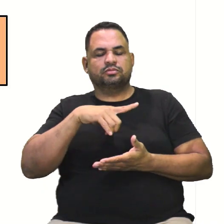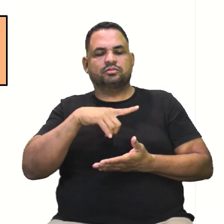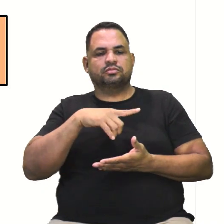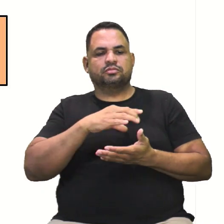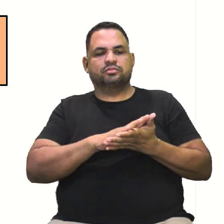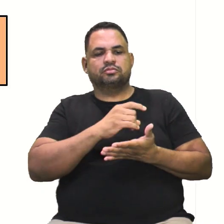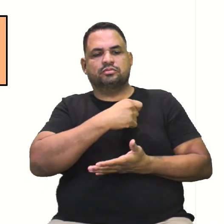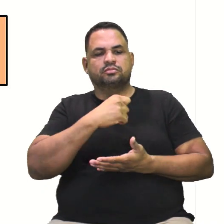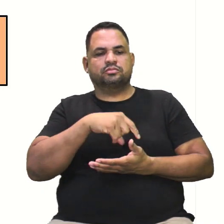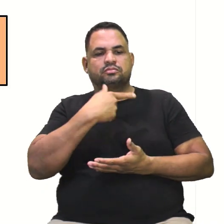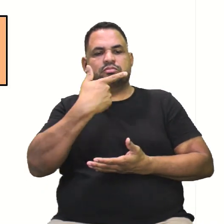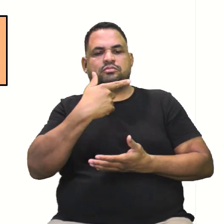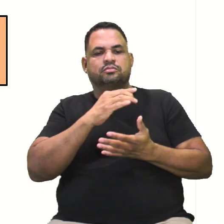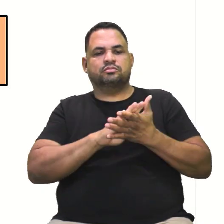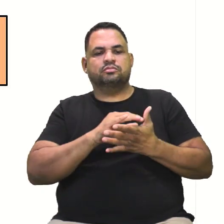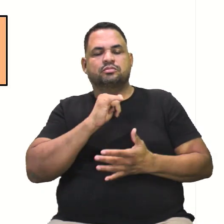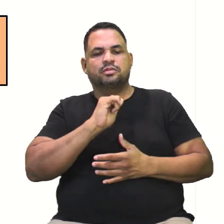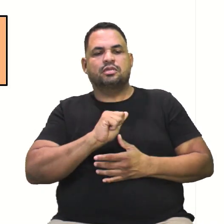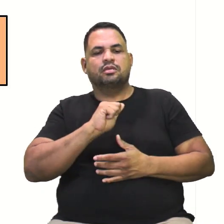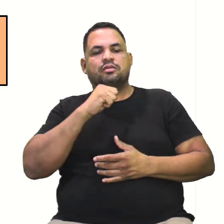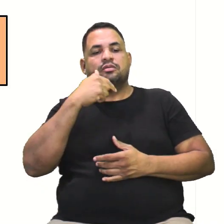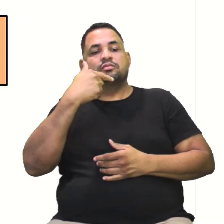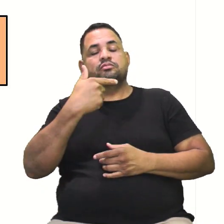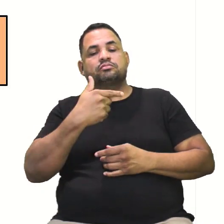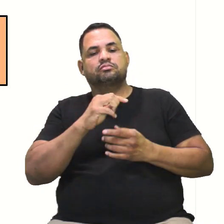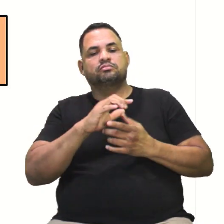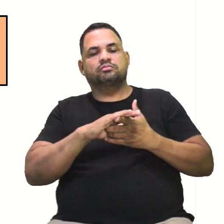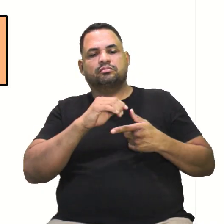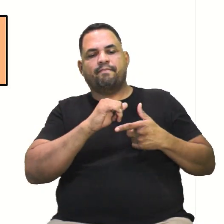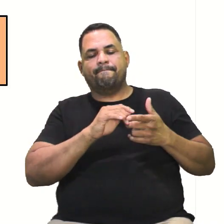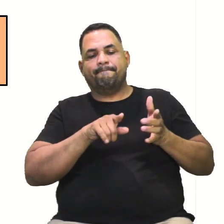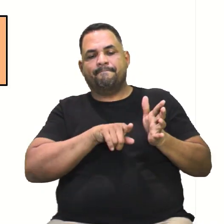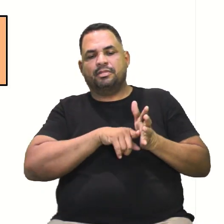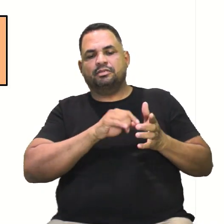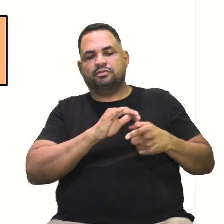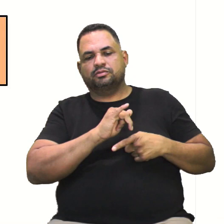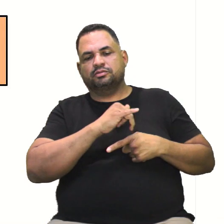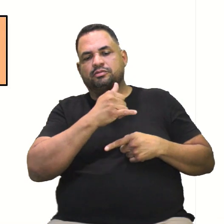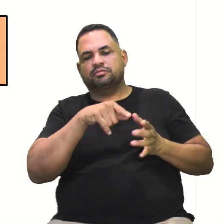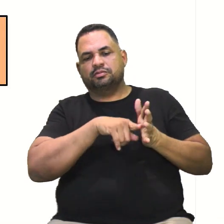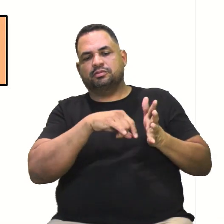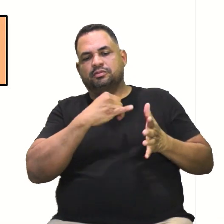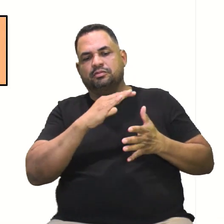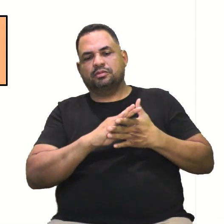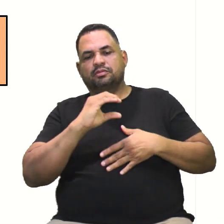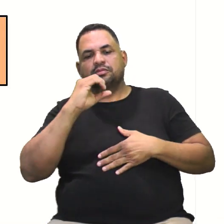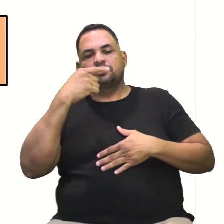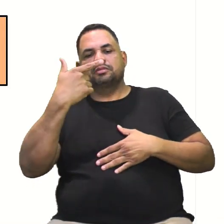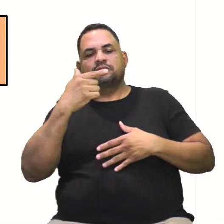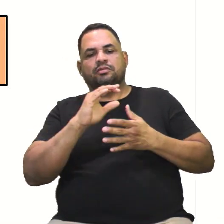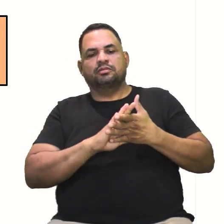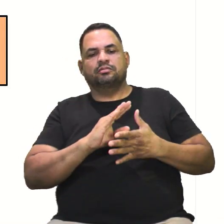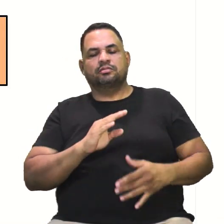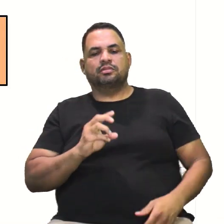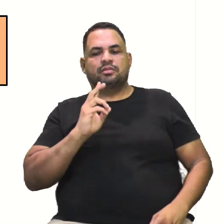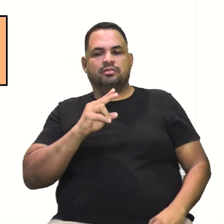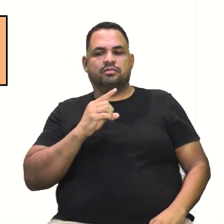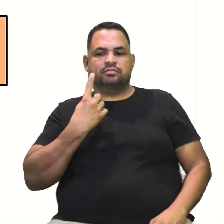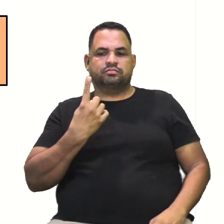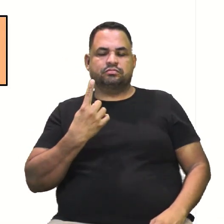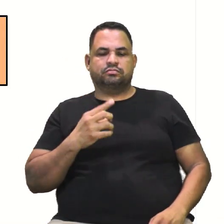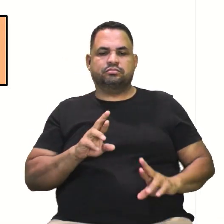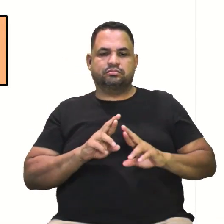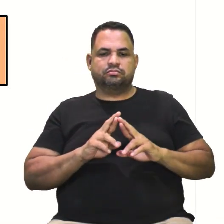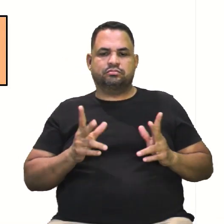parte do x² sobre A² menos y² sobre B² igual a 1. E tem, a gente sabe que o